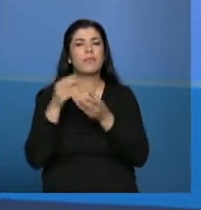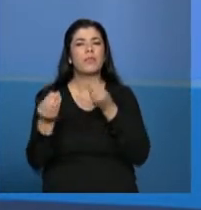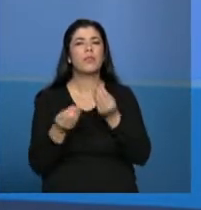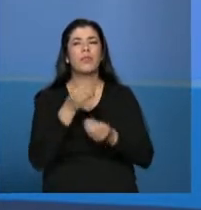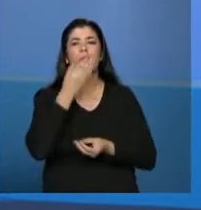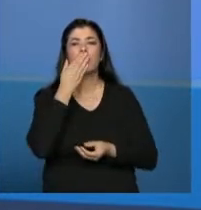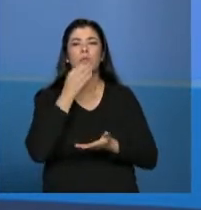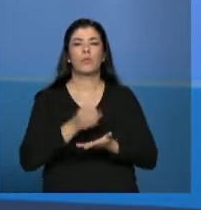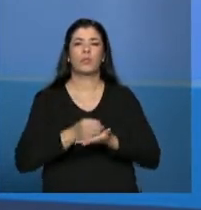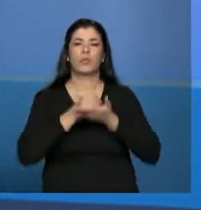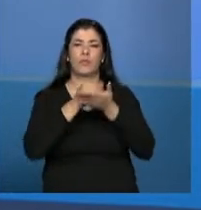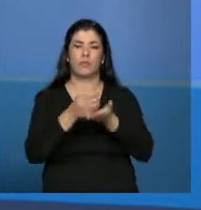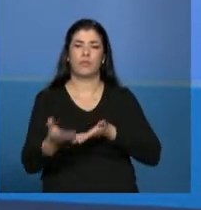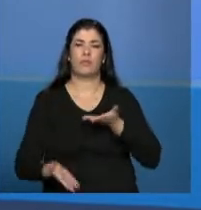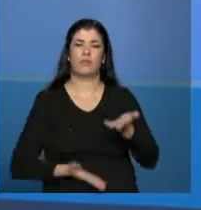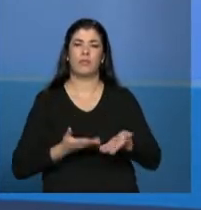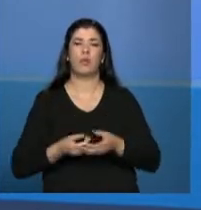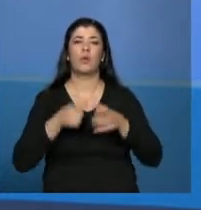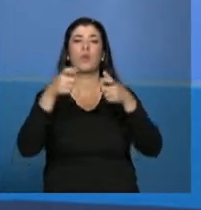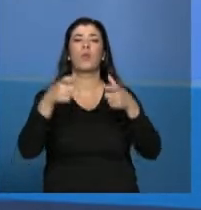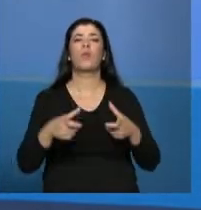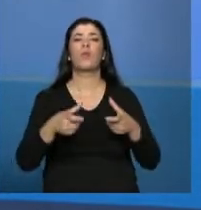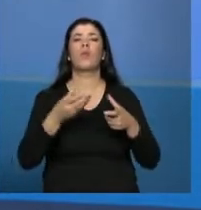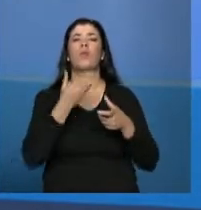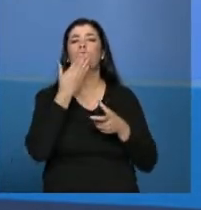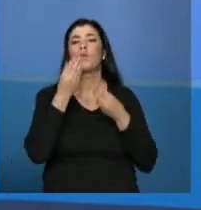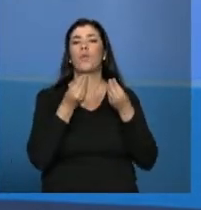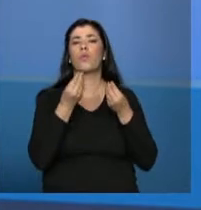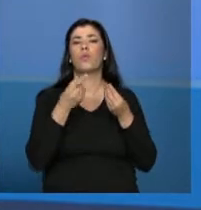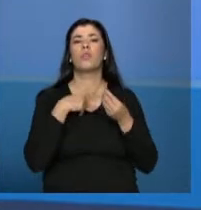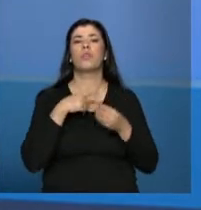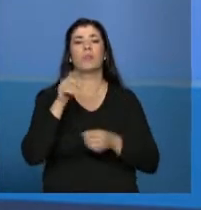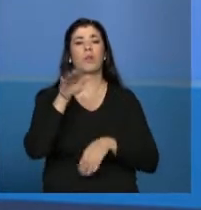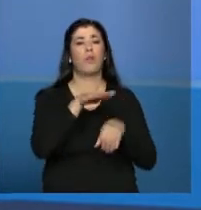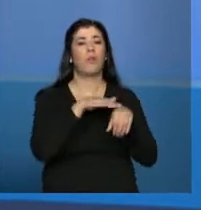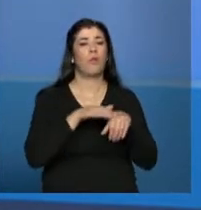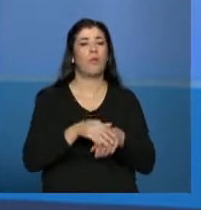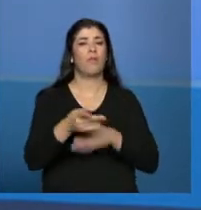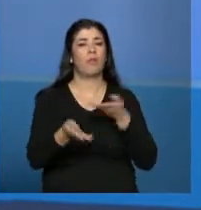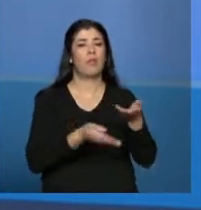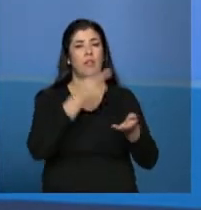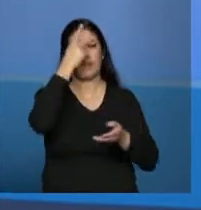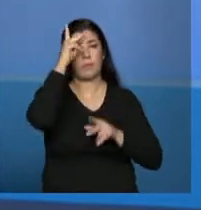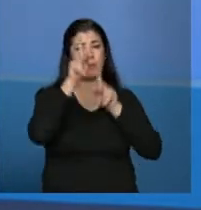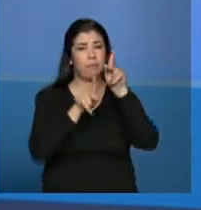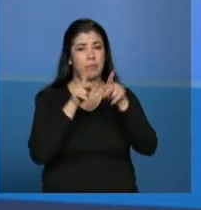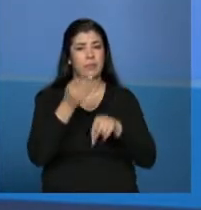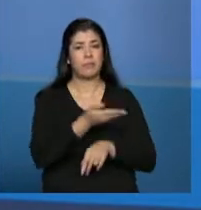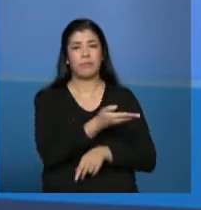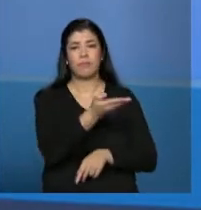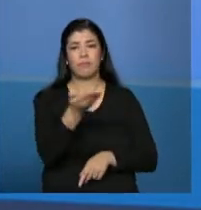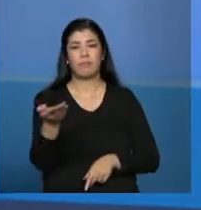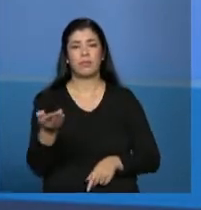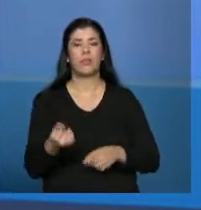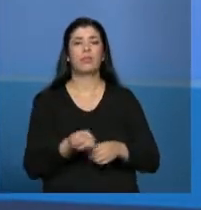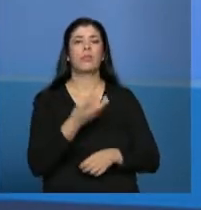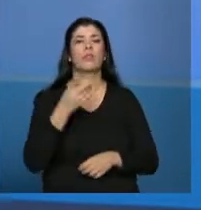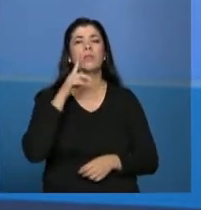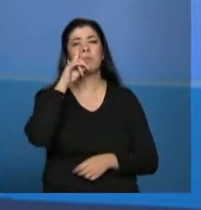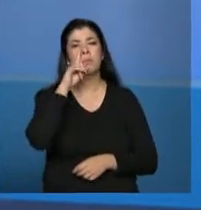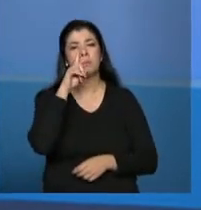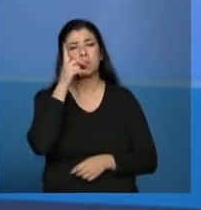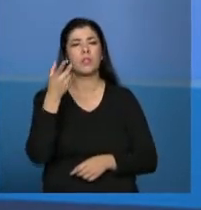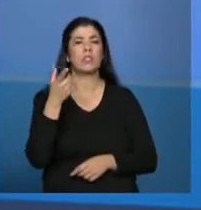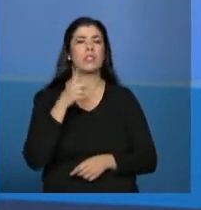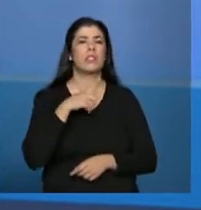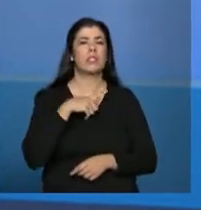espaço, como que é esse espaço, né? De conversar com o usuário, ver qual é o grau de vulnerabilidade que ele possui naquele território,